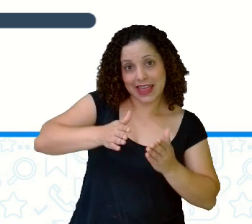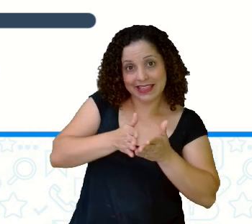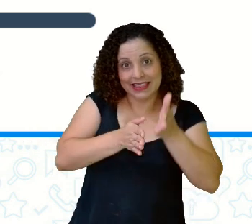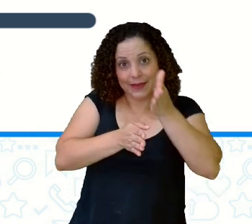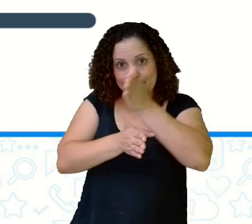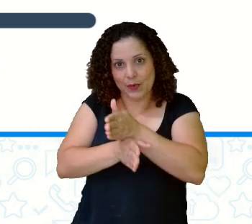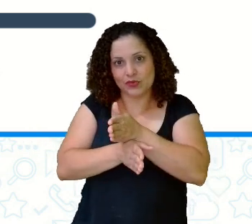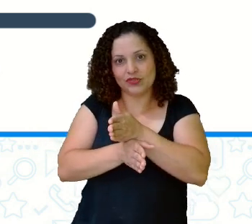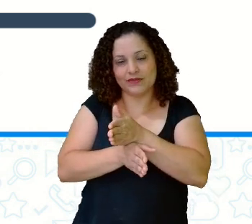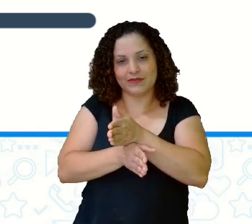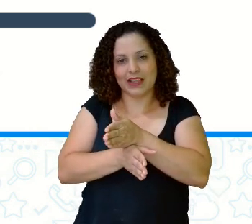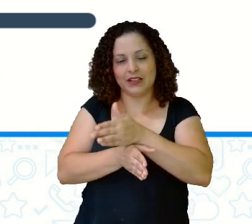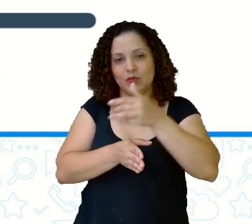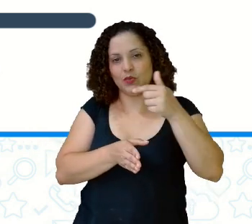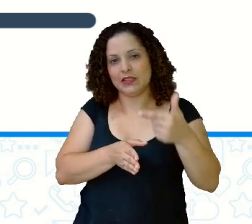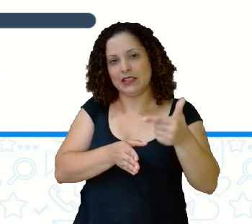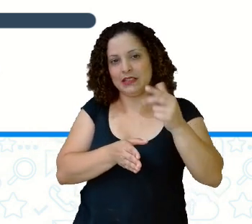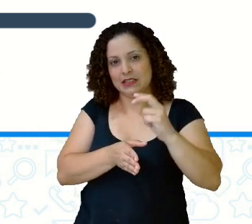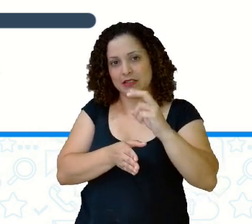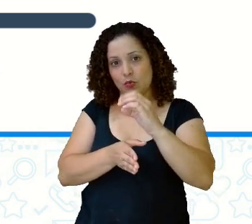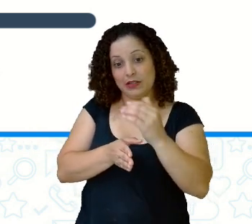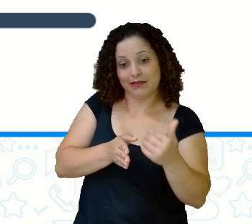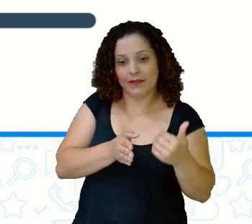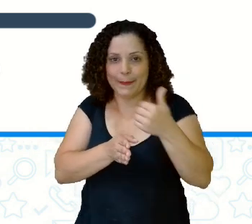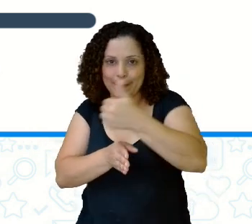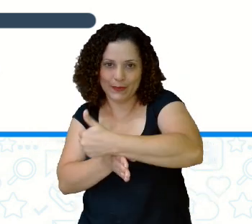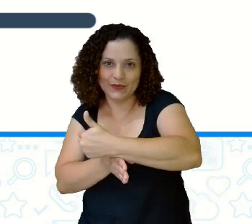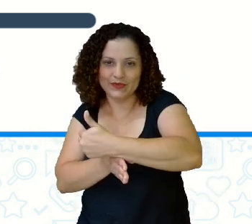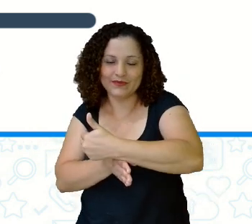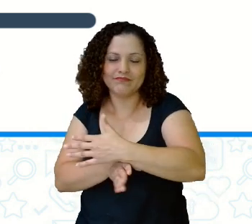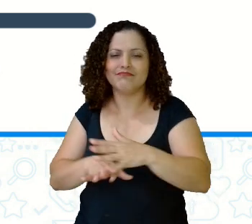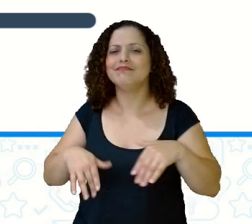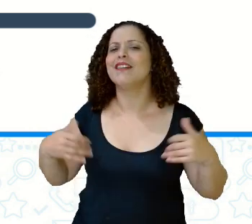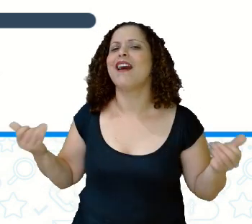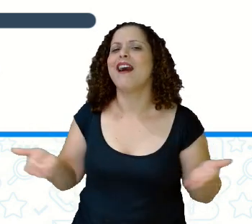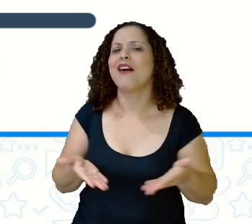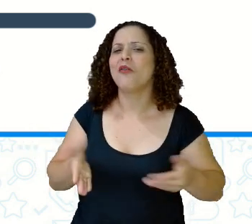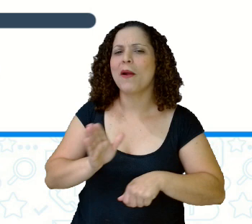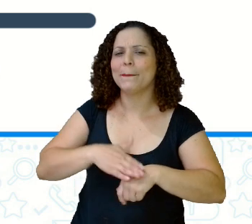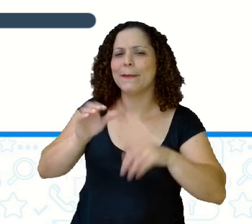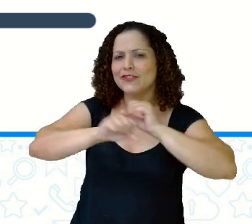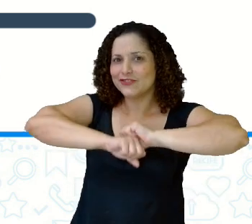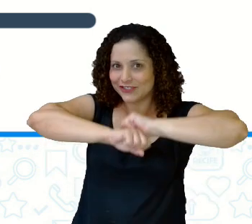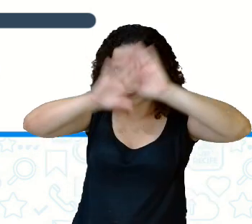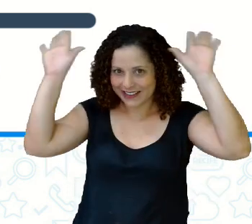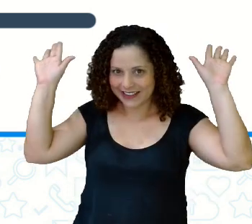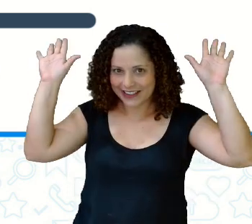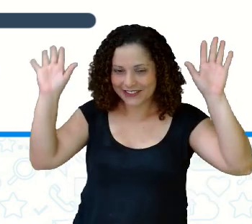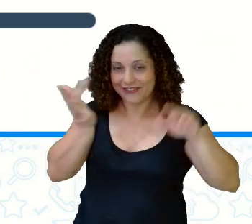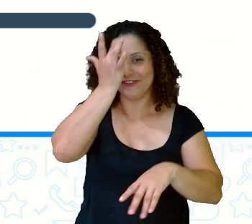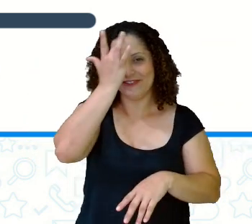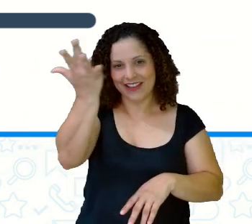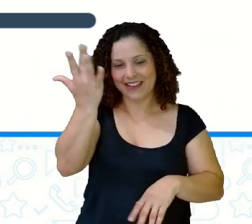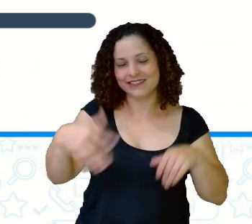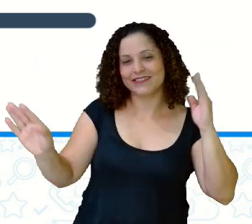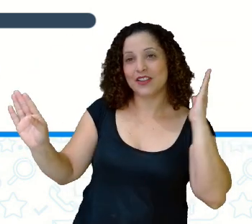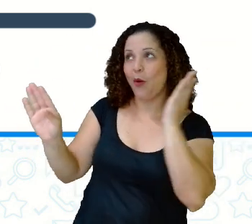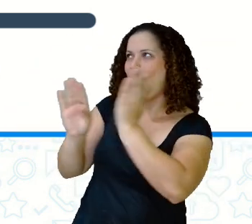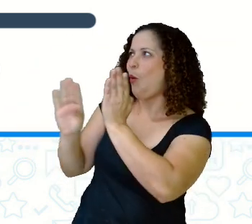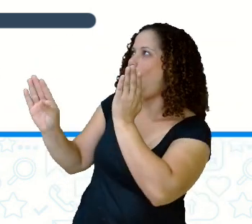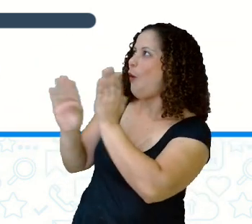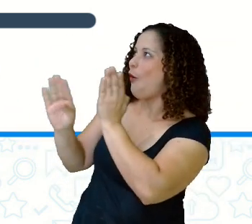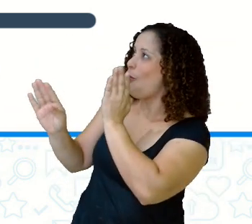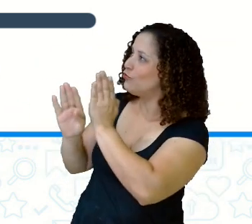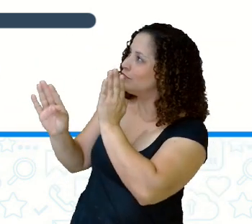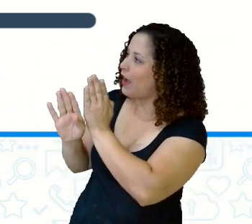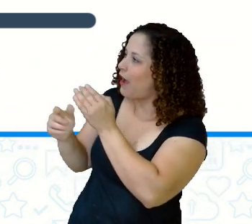250 Né? E agora Será que ficou mais fácil Vocês descobrirem Qual